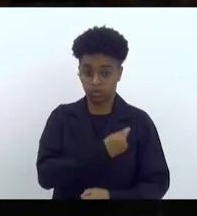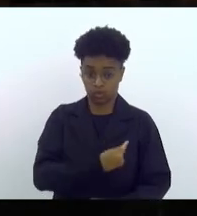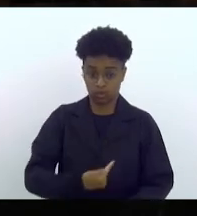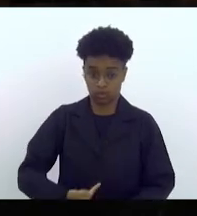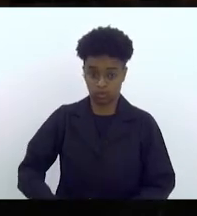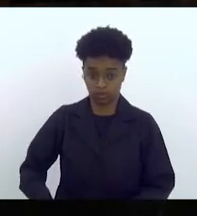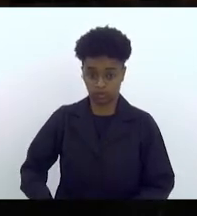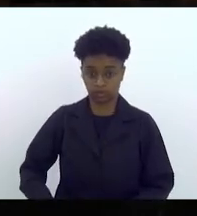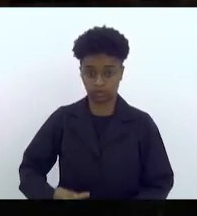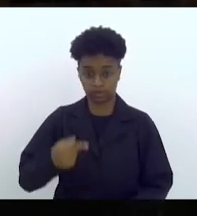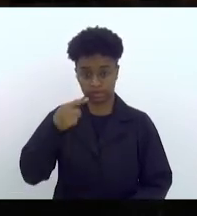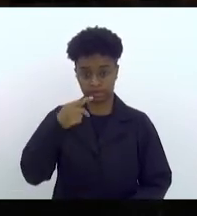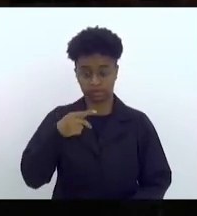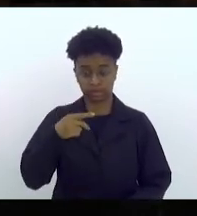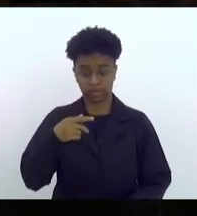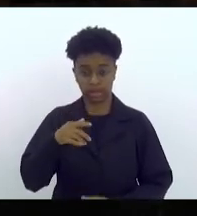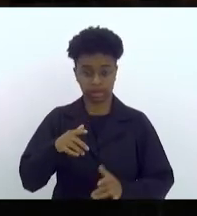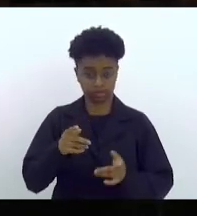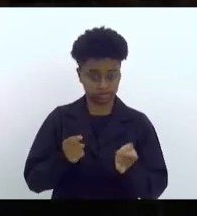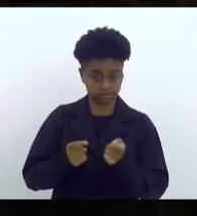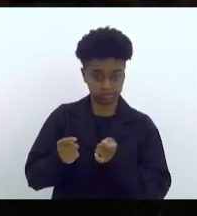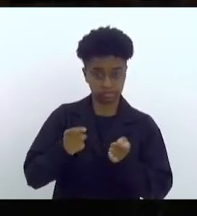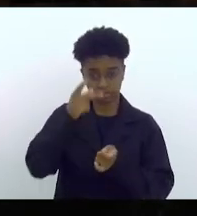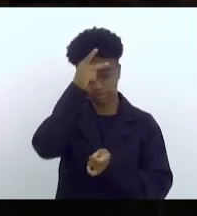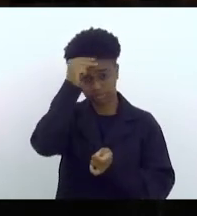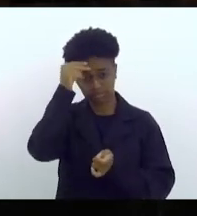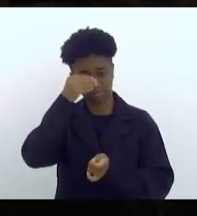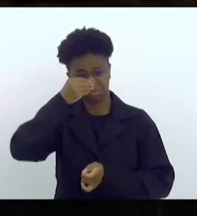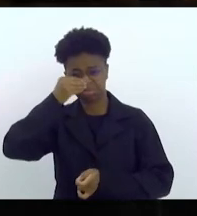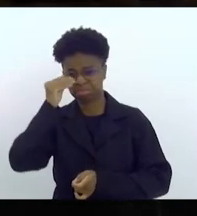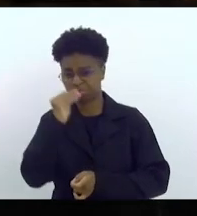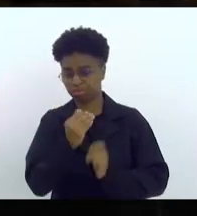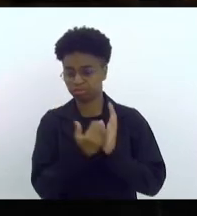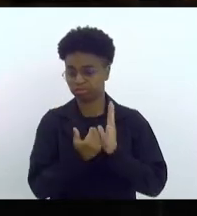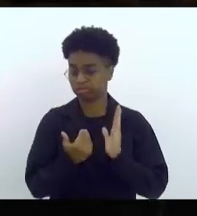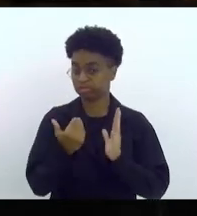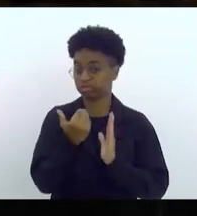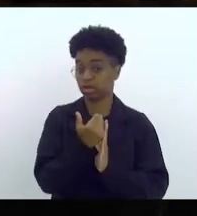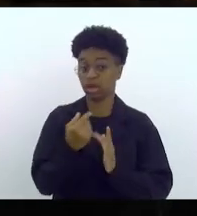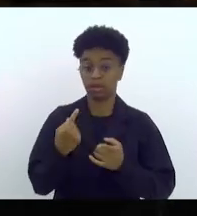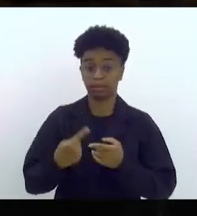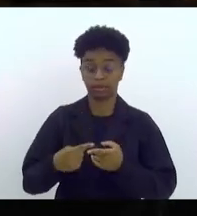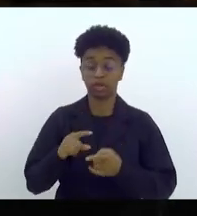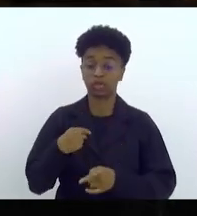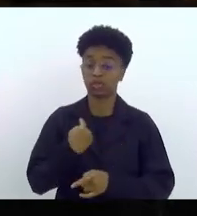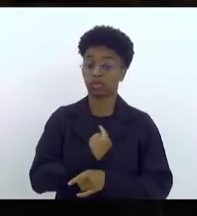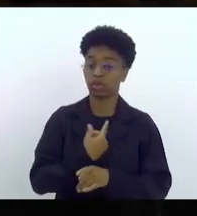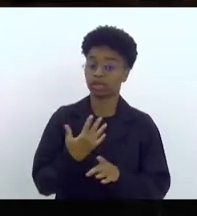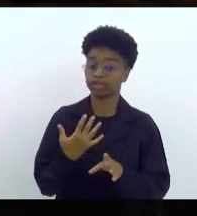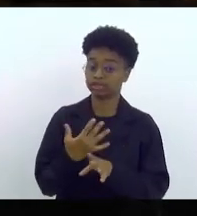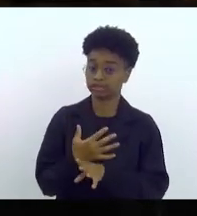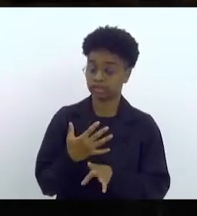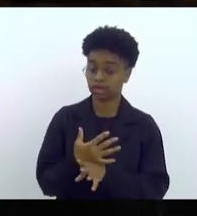é gigante, é enorme. Haja vista que somos uma cidade,